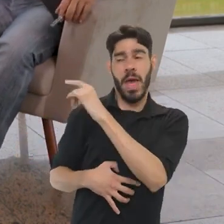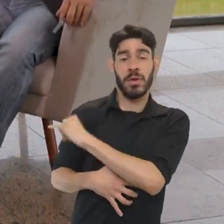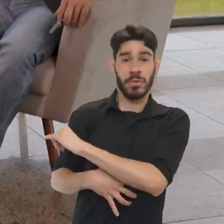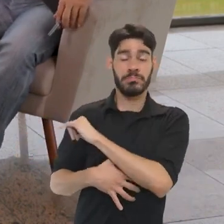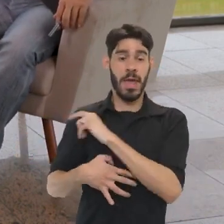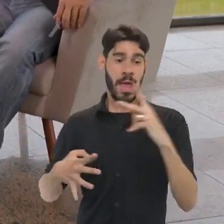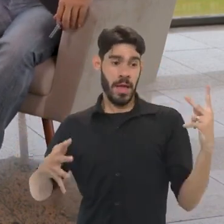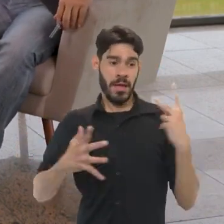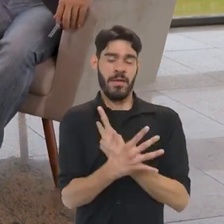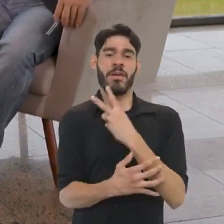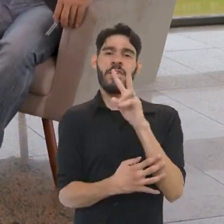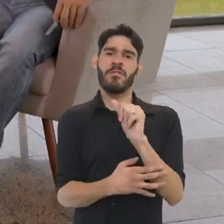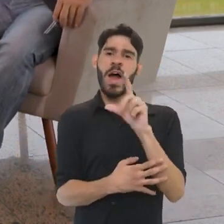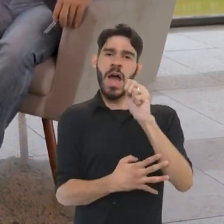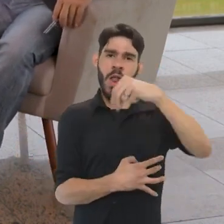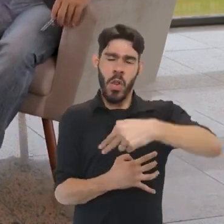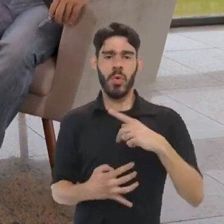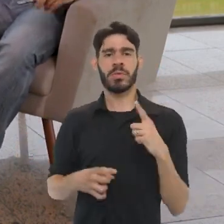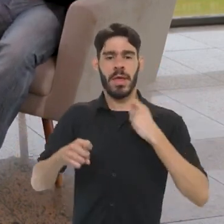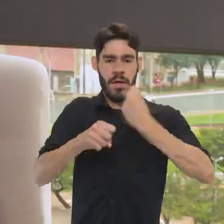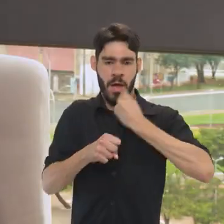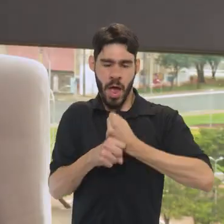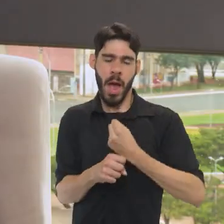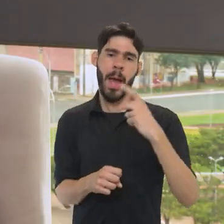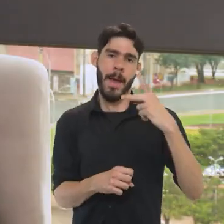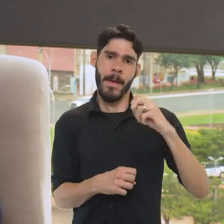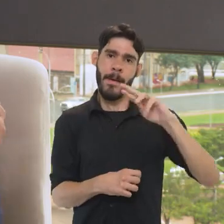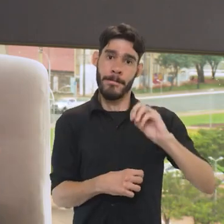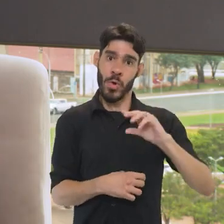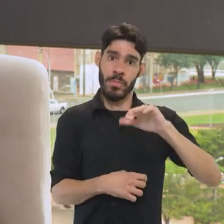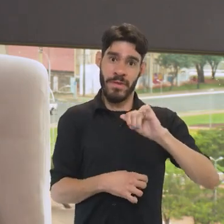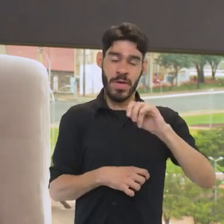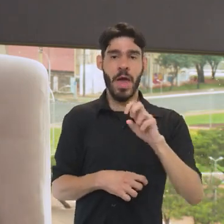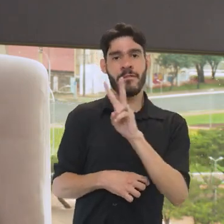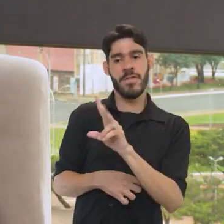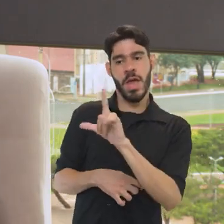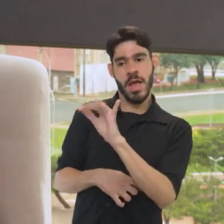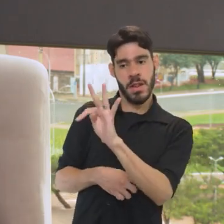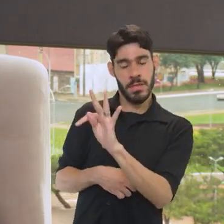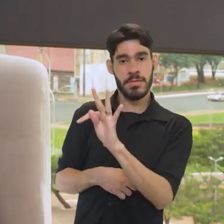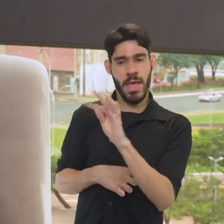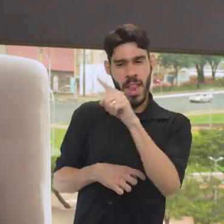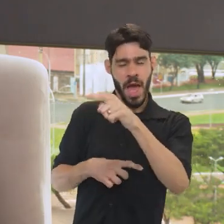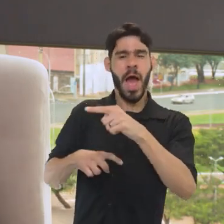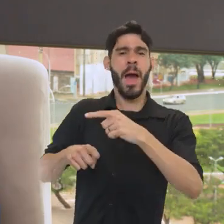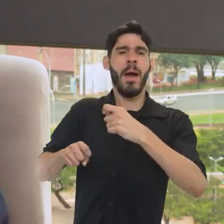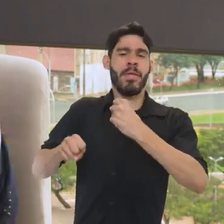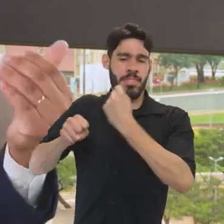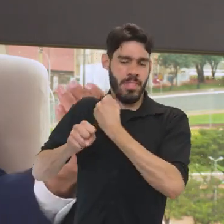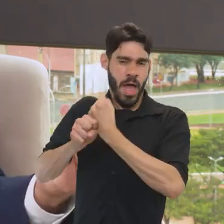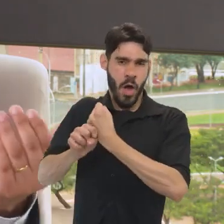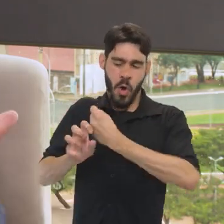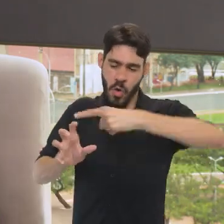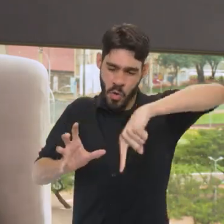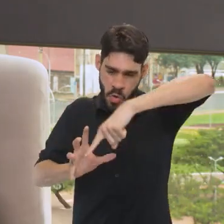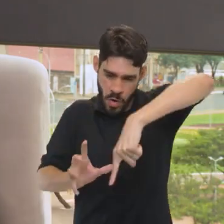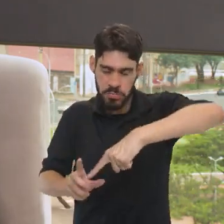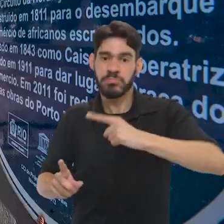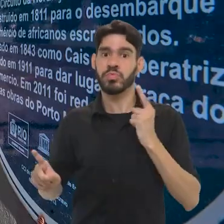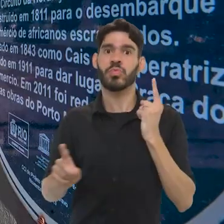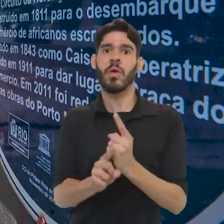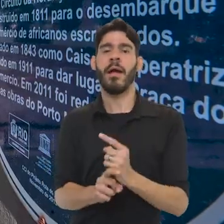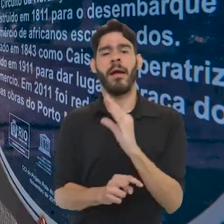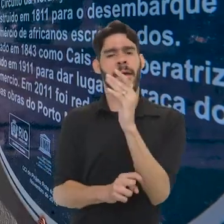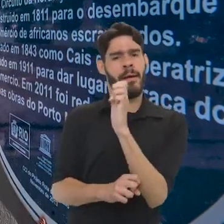Janeiro... Foi o aconteceu no Cais do Valongo, no Rio de Janeiro, quando houve a obra do Porto Maravilha, do VLT. Ali, nas escavações da obra,